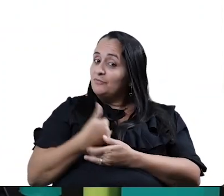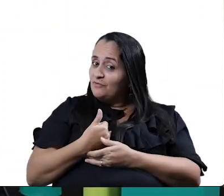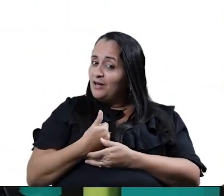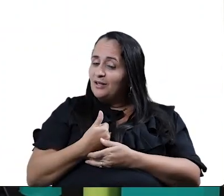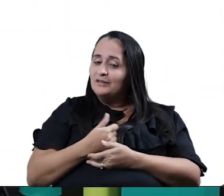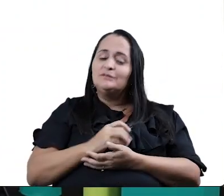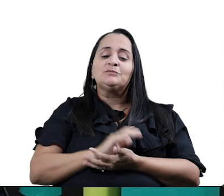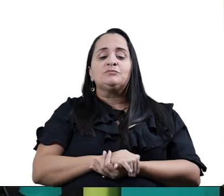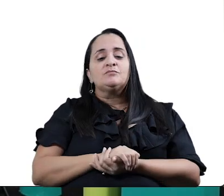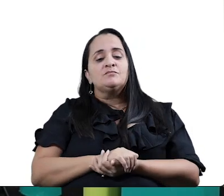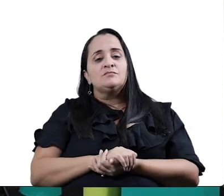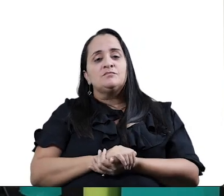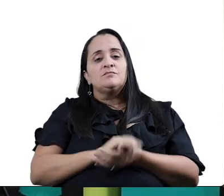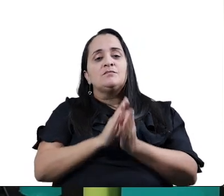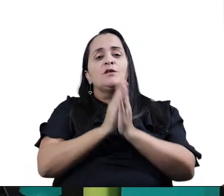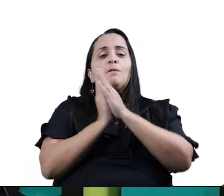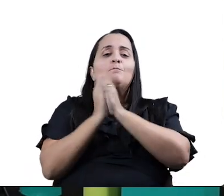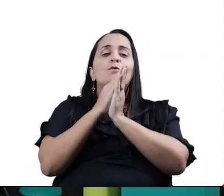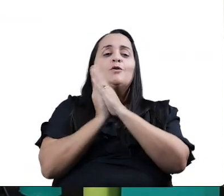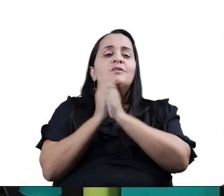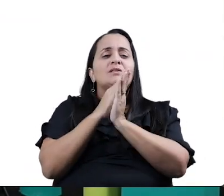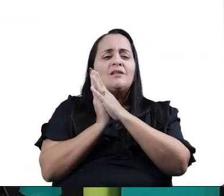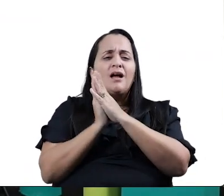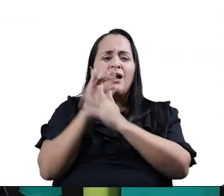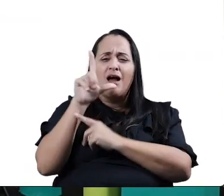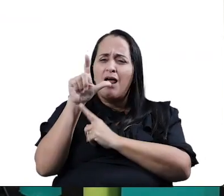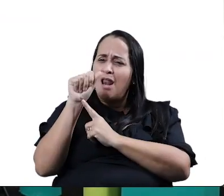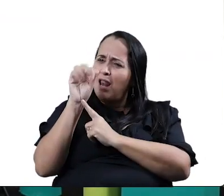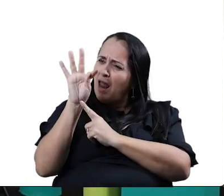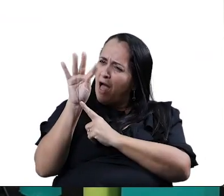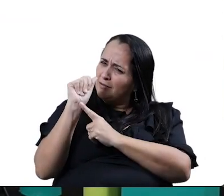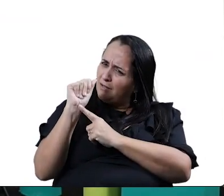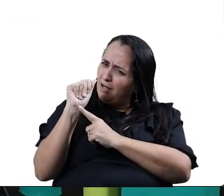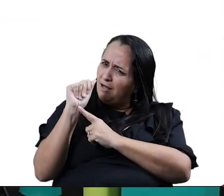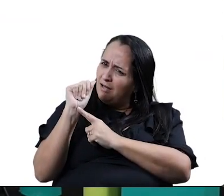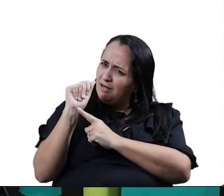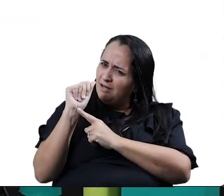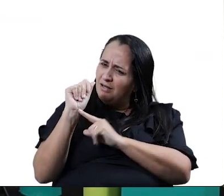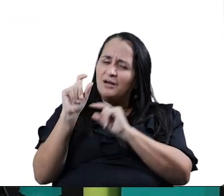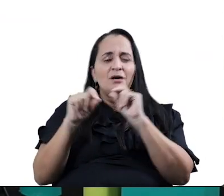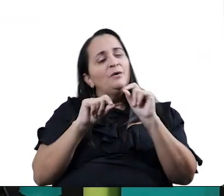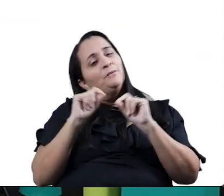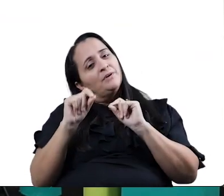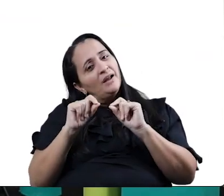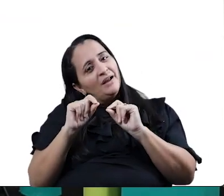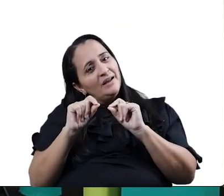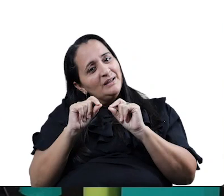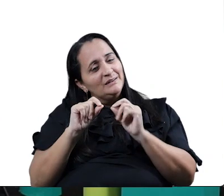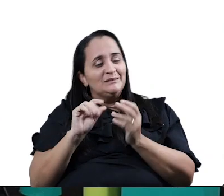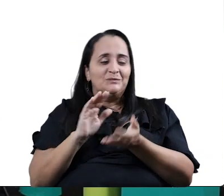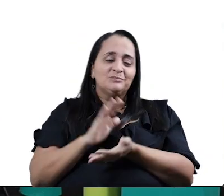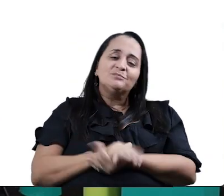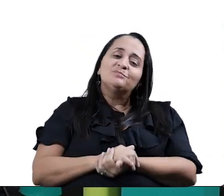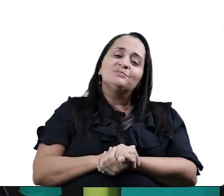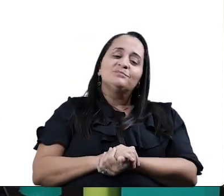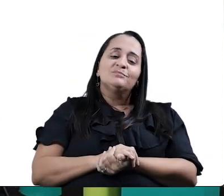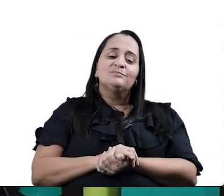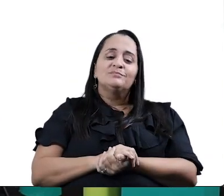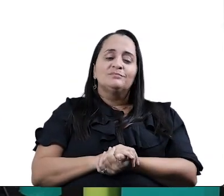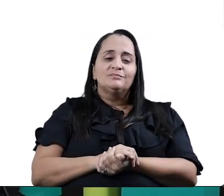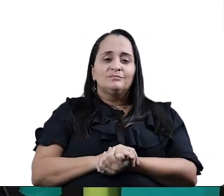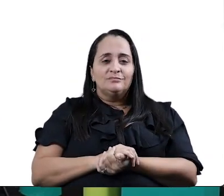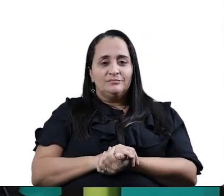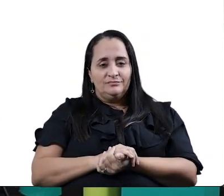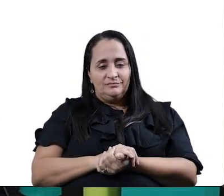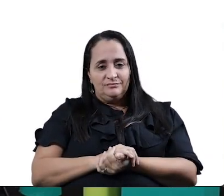A outra vez, Boneca de Lata. Boneca de Lata, o que a gente pode aprender com boneca de lata, gente? Olha, dá para aprender as